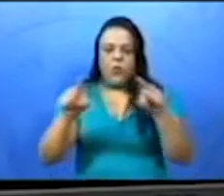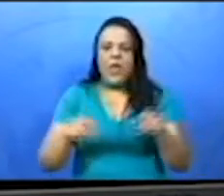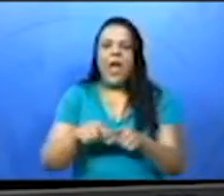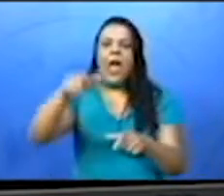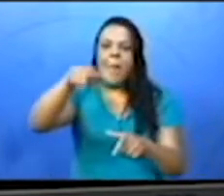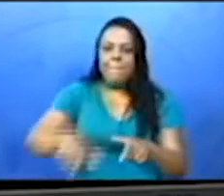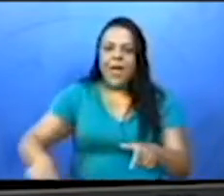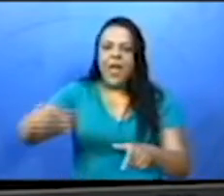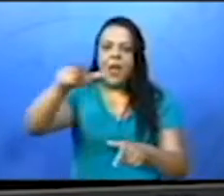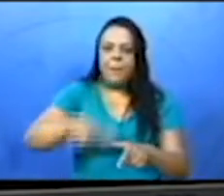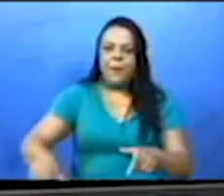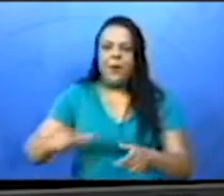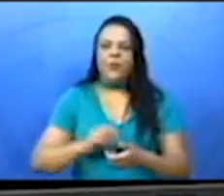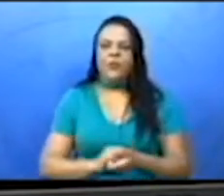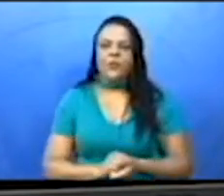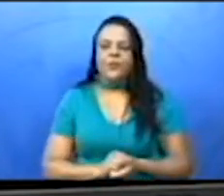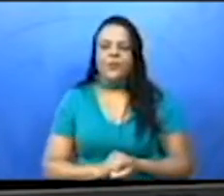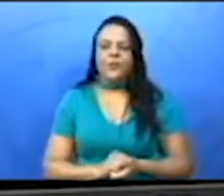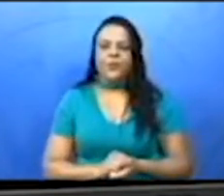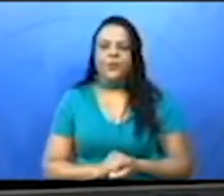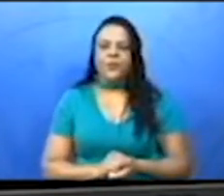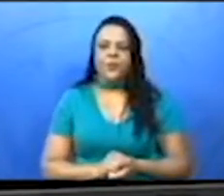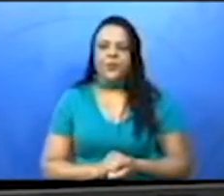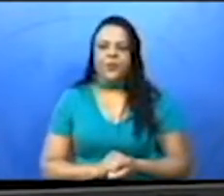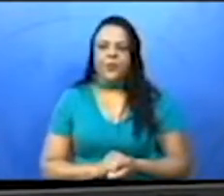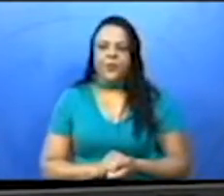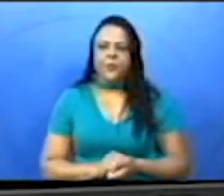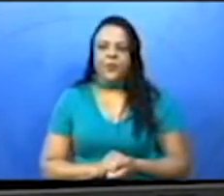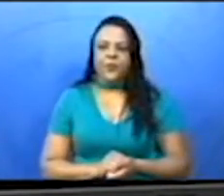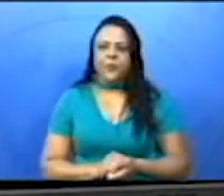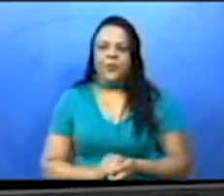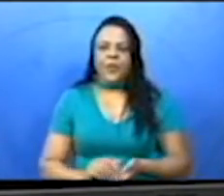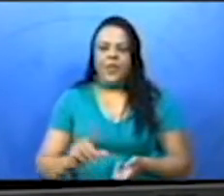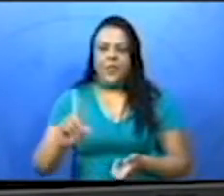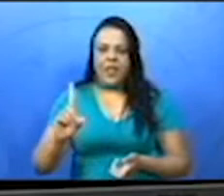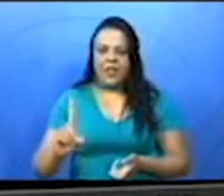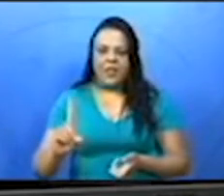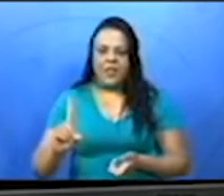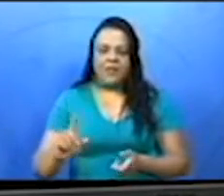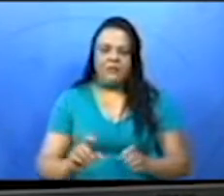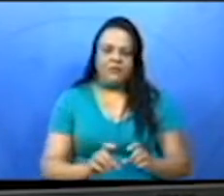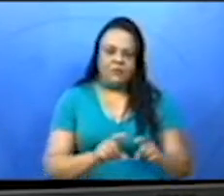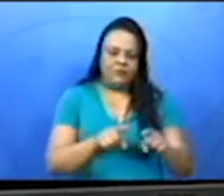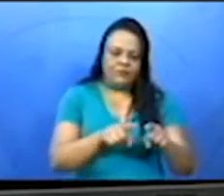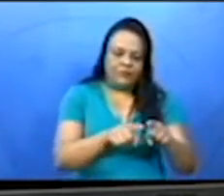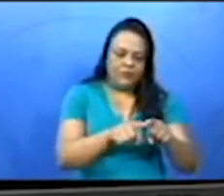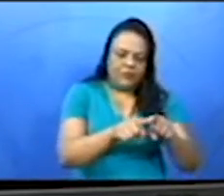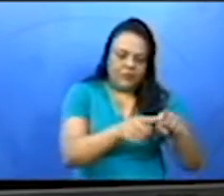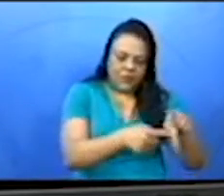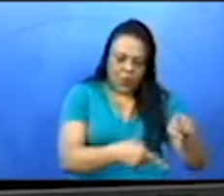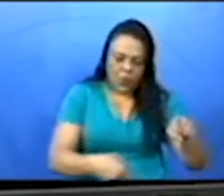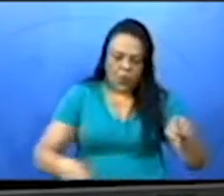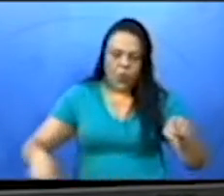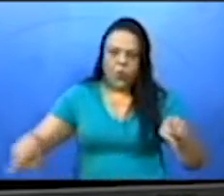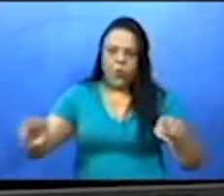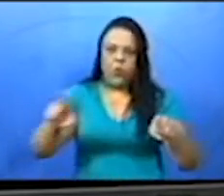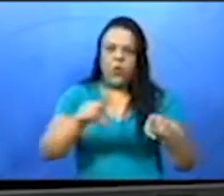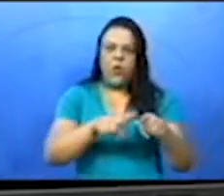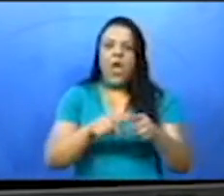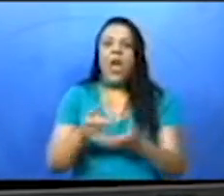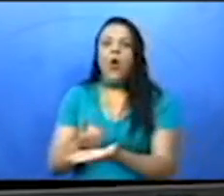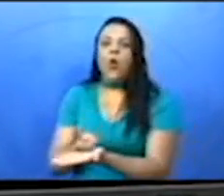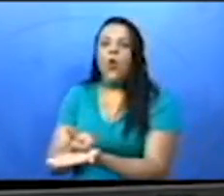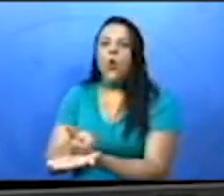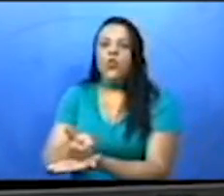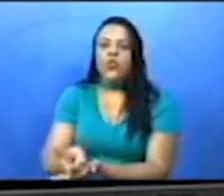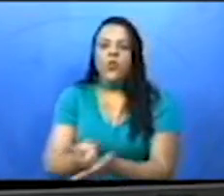A B, vamos desenhar mais um motivo. Está aqui, dando continuidade à sequência.